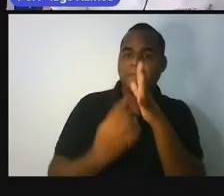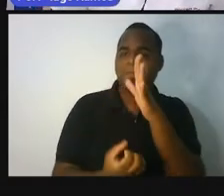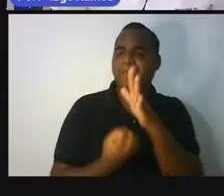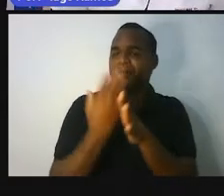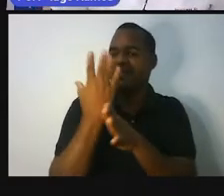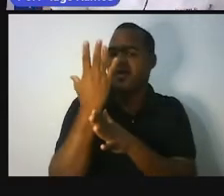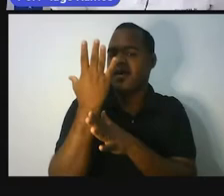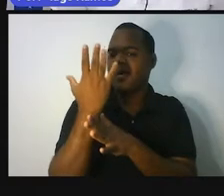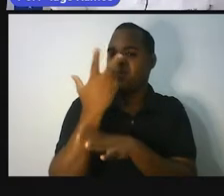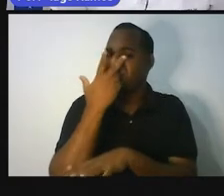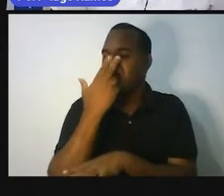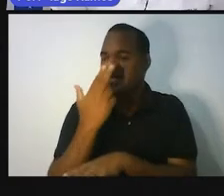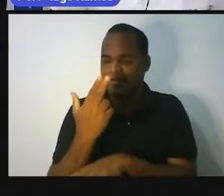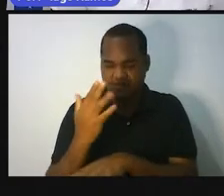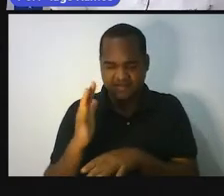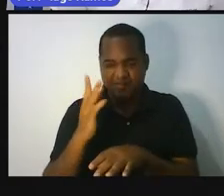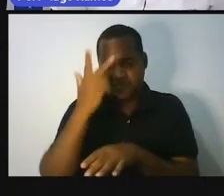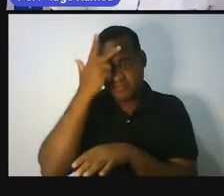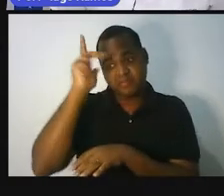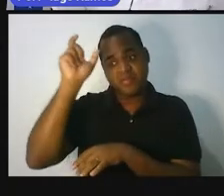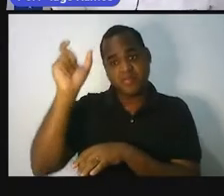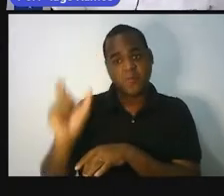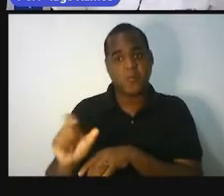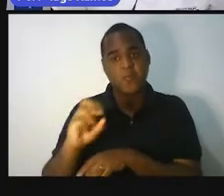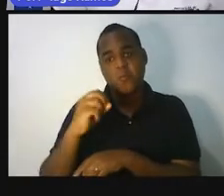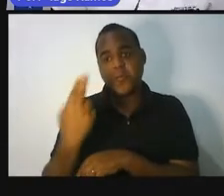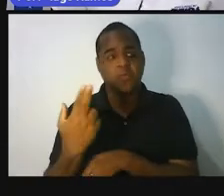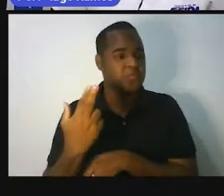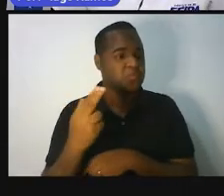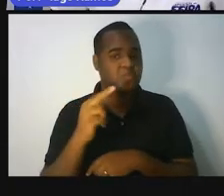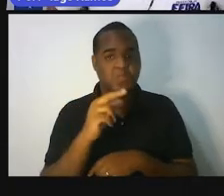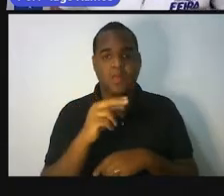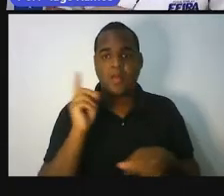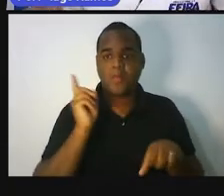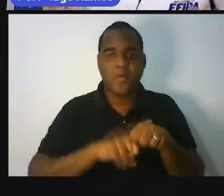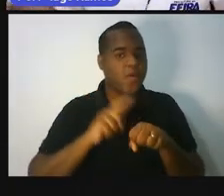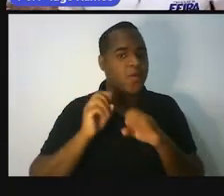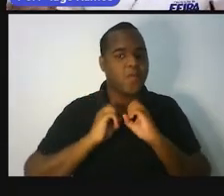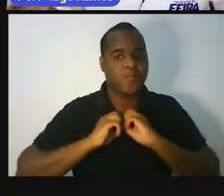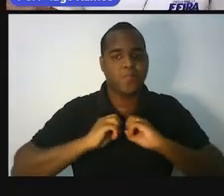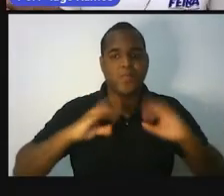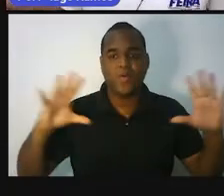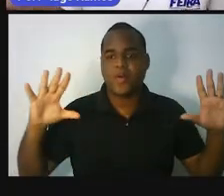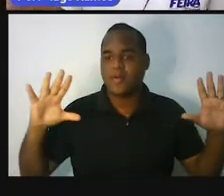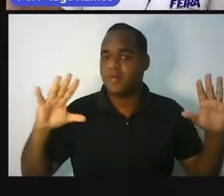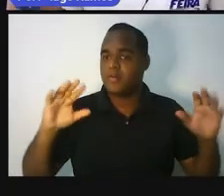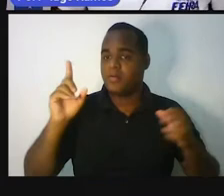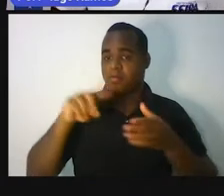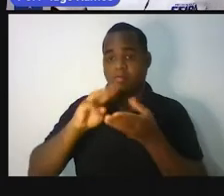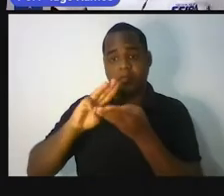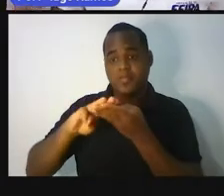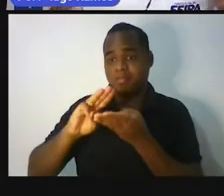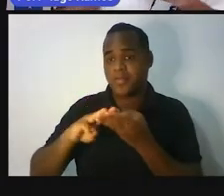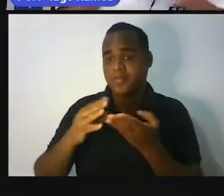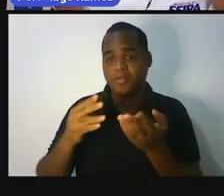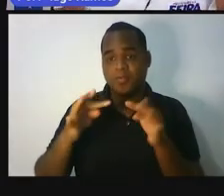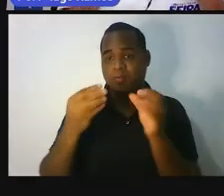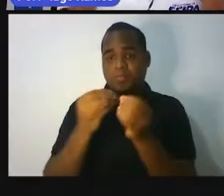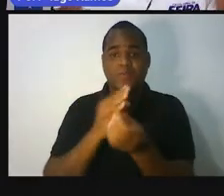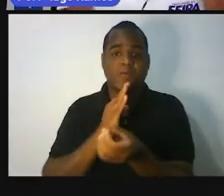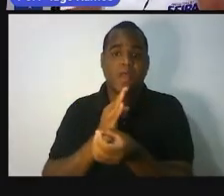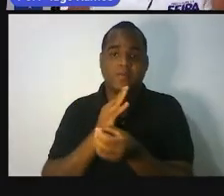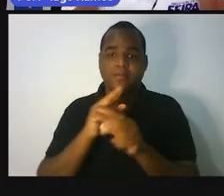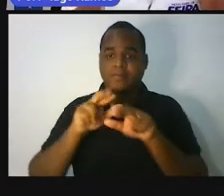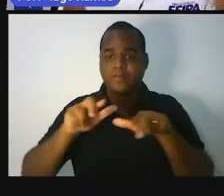transmite uma ideia de que alguém, ou algo, do nada, de repente, fez existir todo o conhecimento